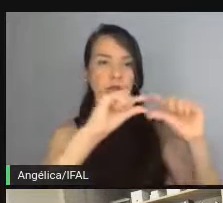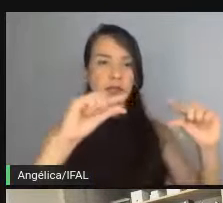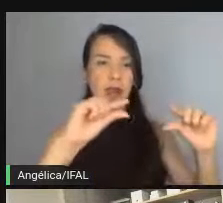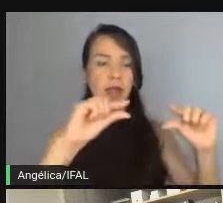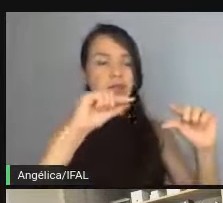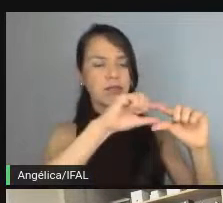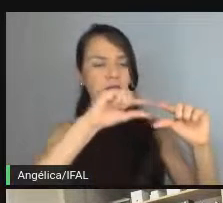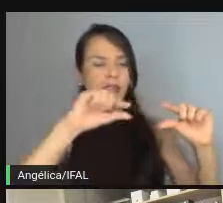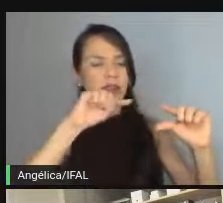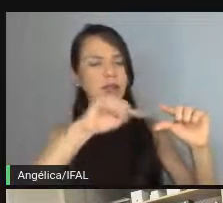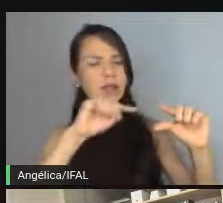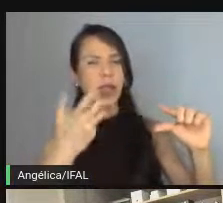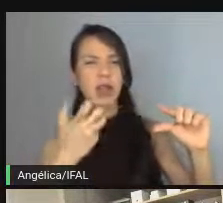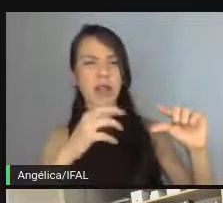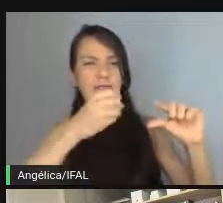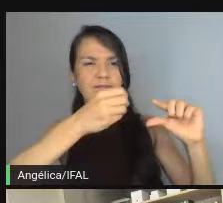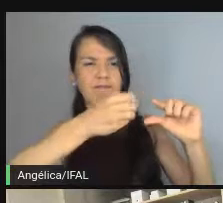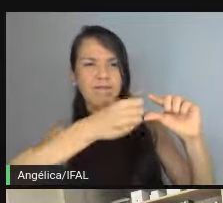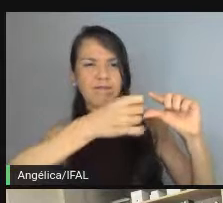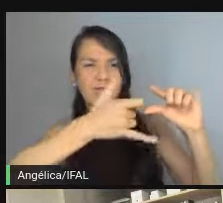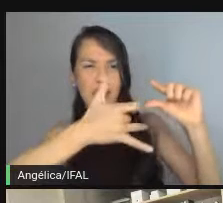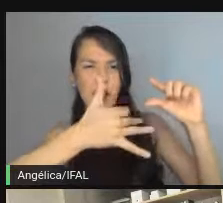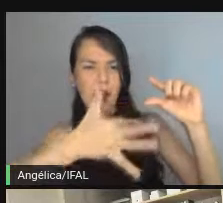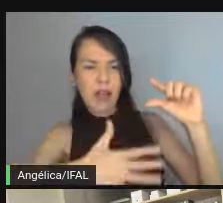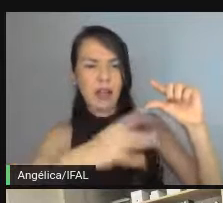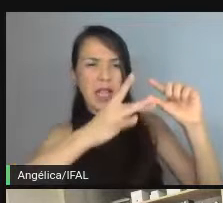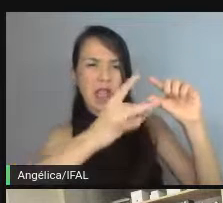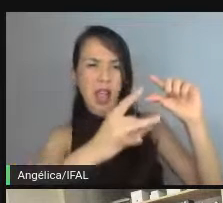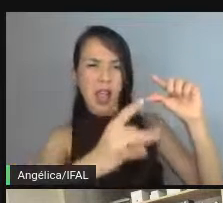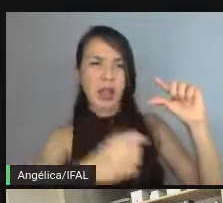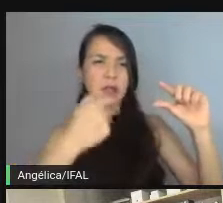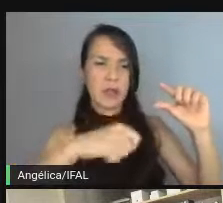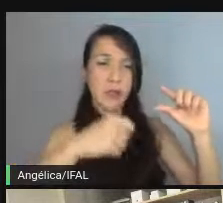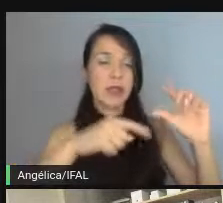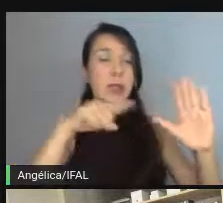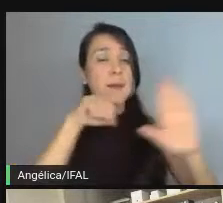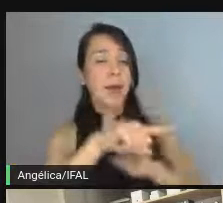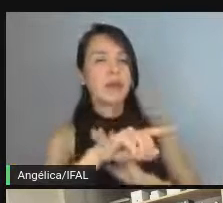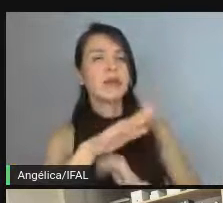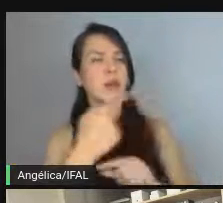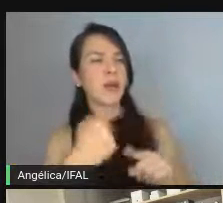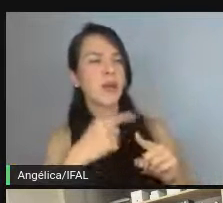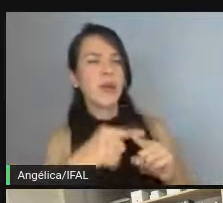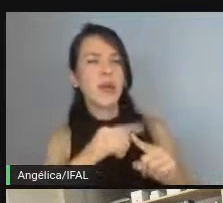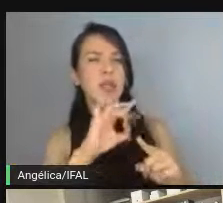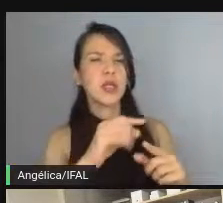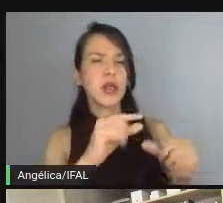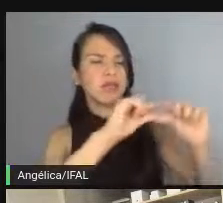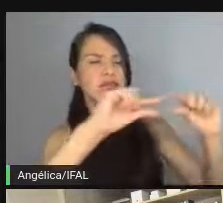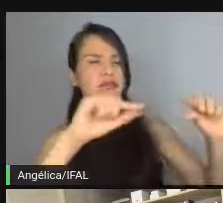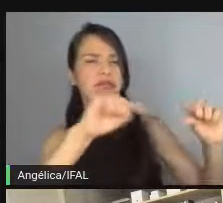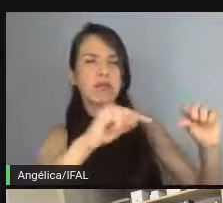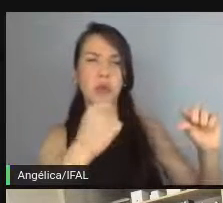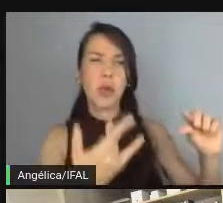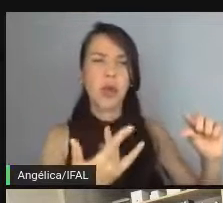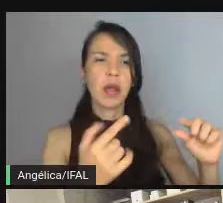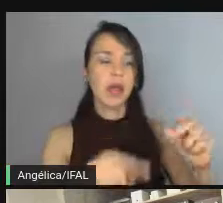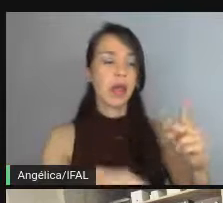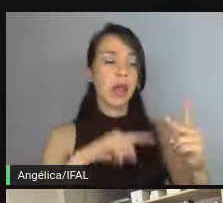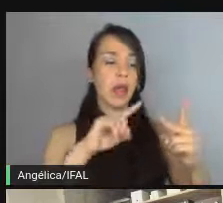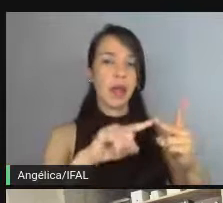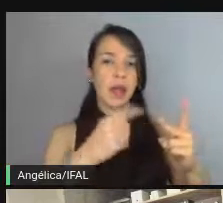daquela frase destrinche tudo que você precisa. Pergunte, velho, por que só tem essa frase? Porque,